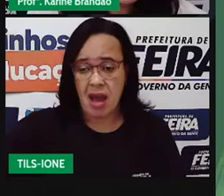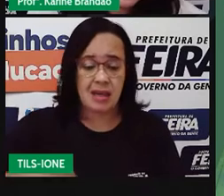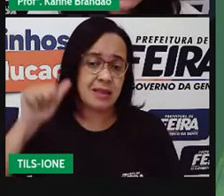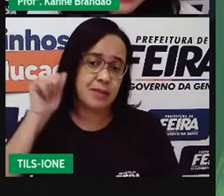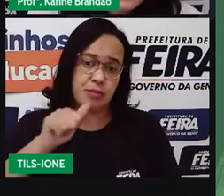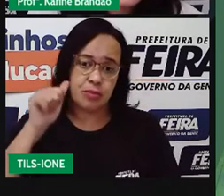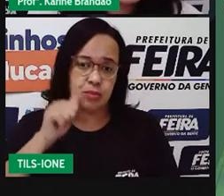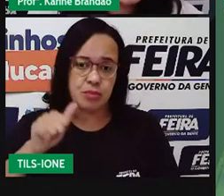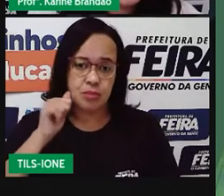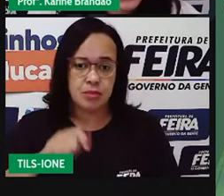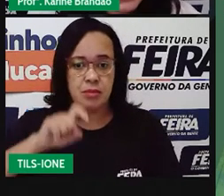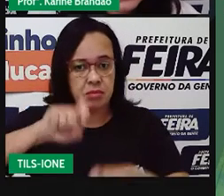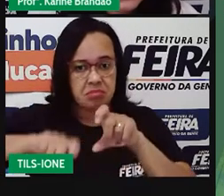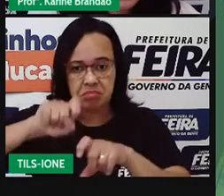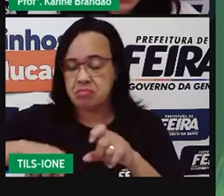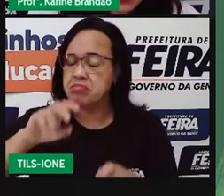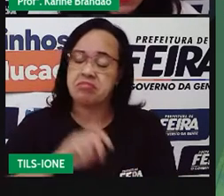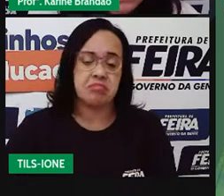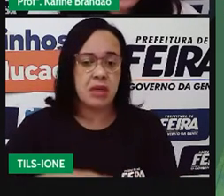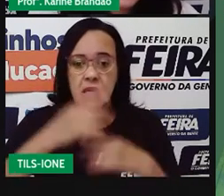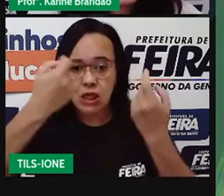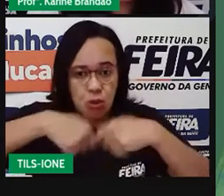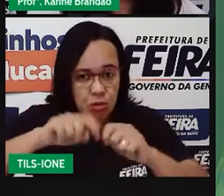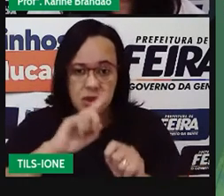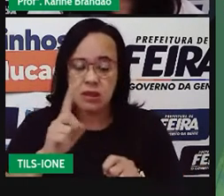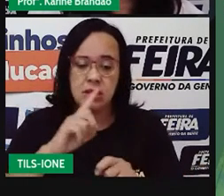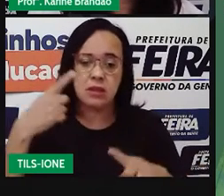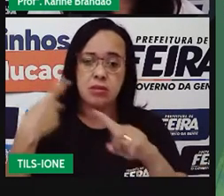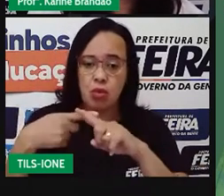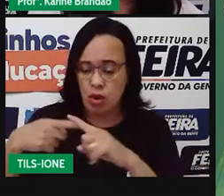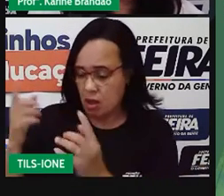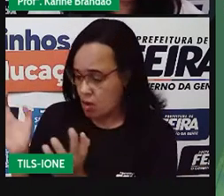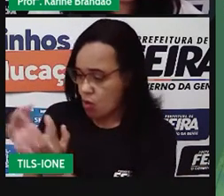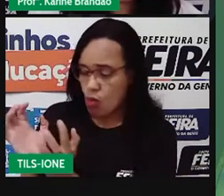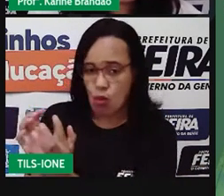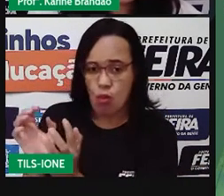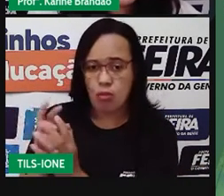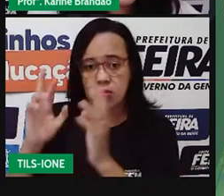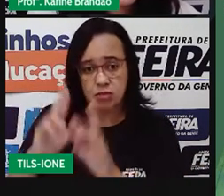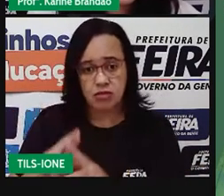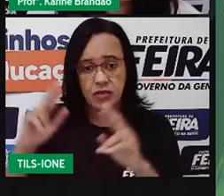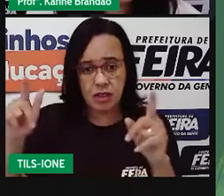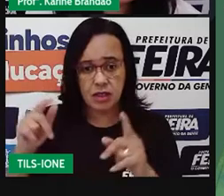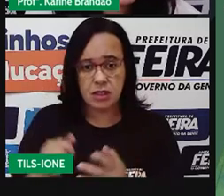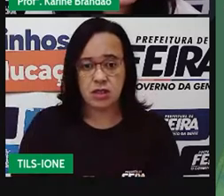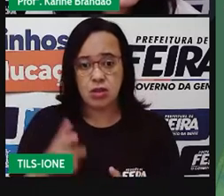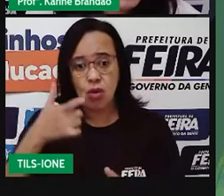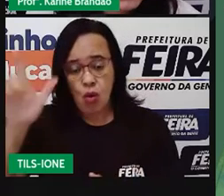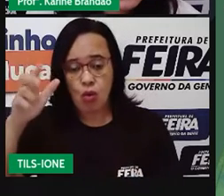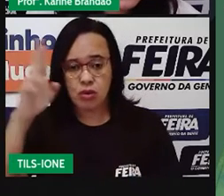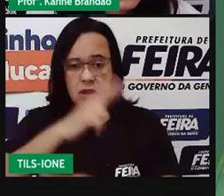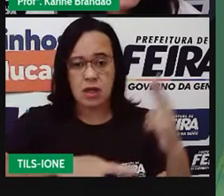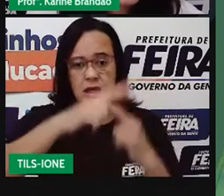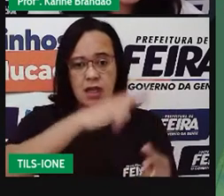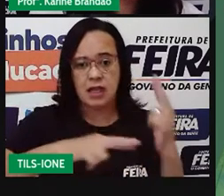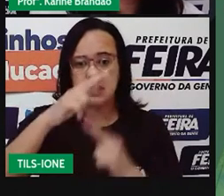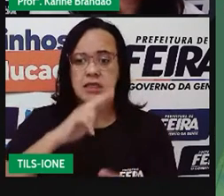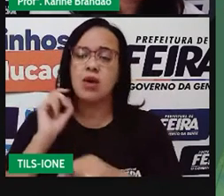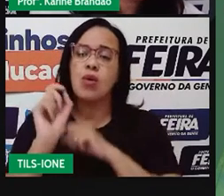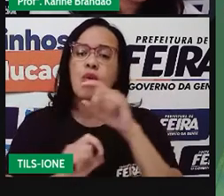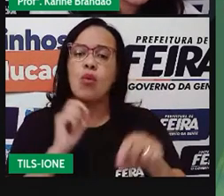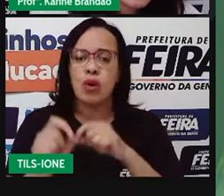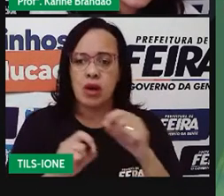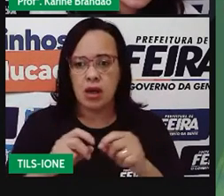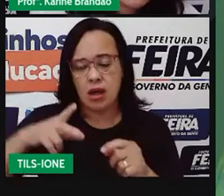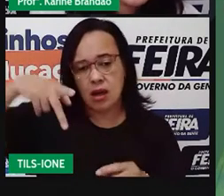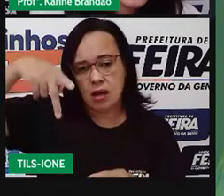Porque eles são de espécies diferentes. Tá bom? Uma outra relação que nós temos é o parasitismo. Quando